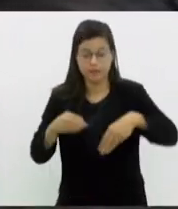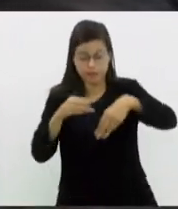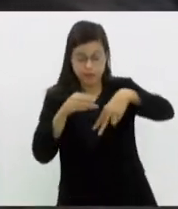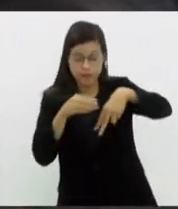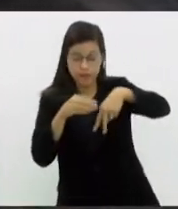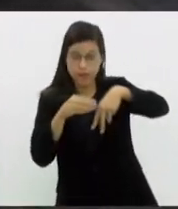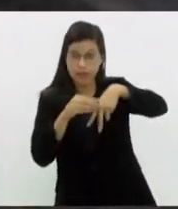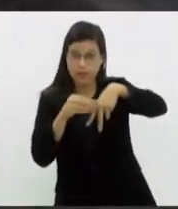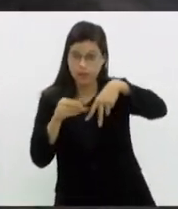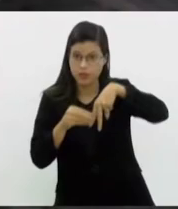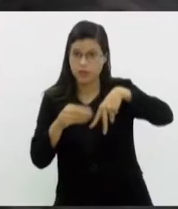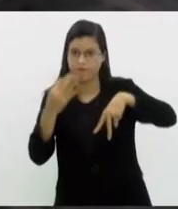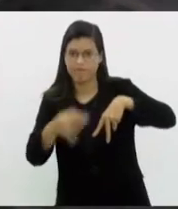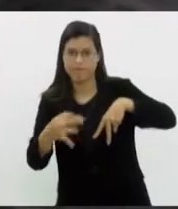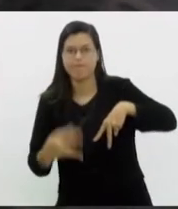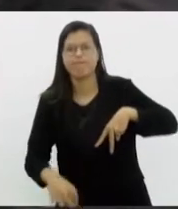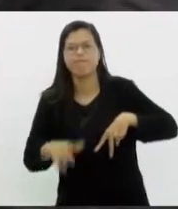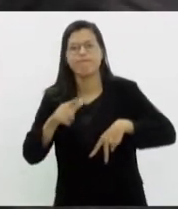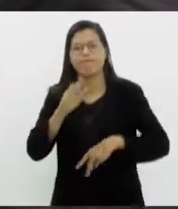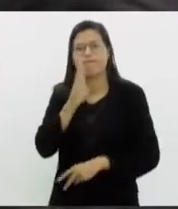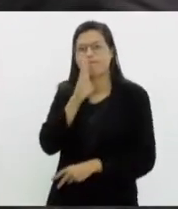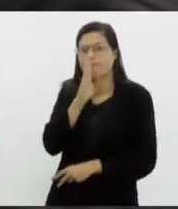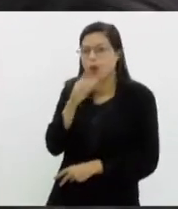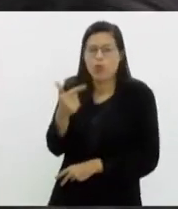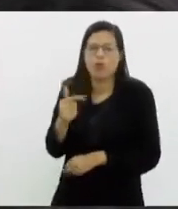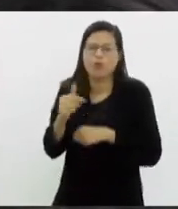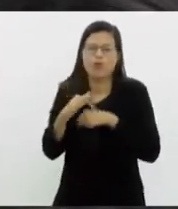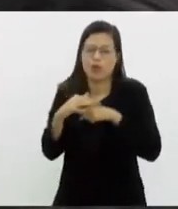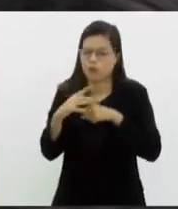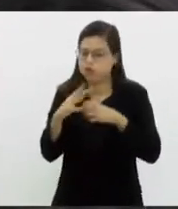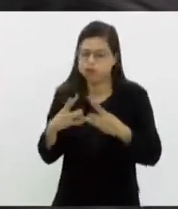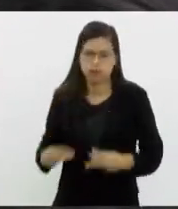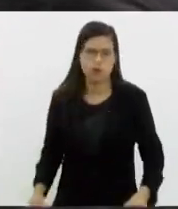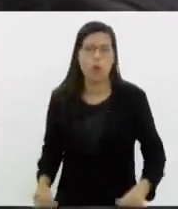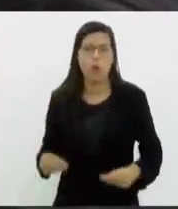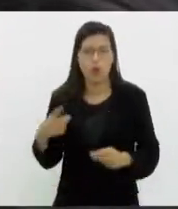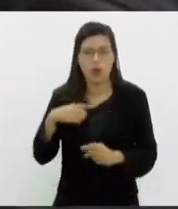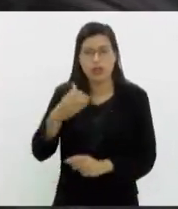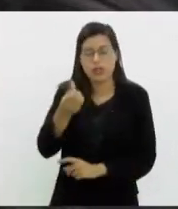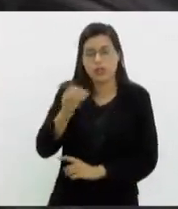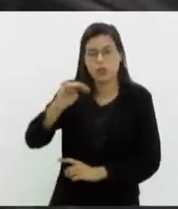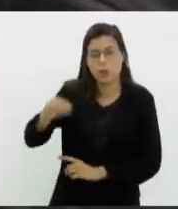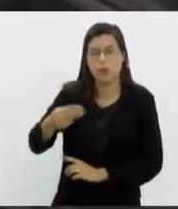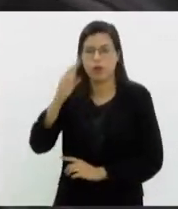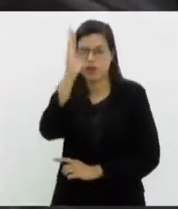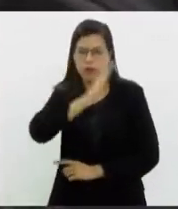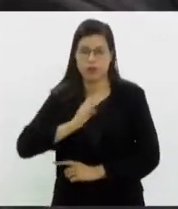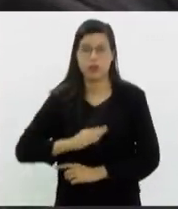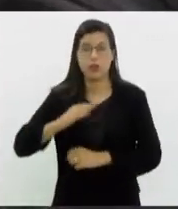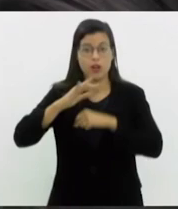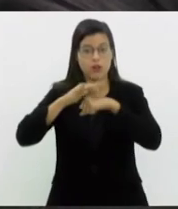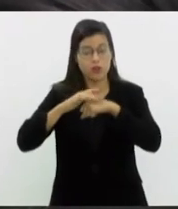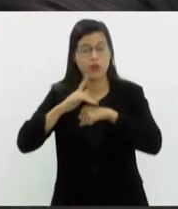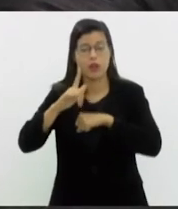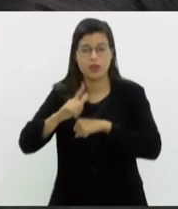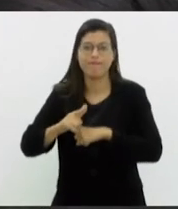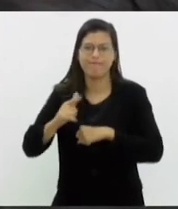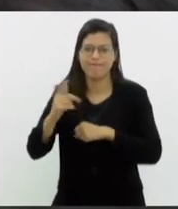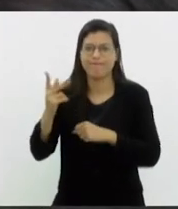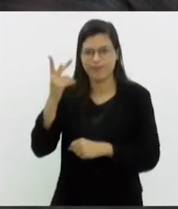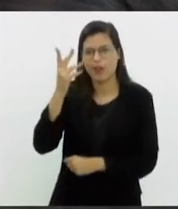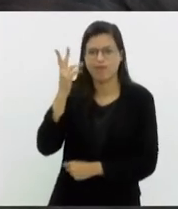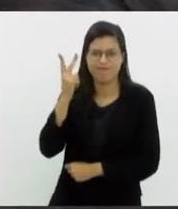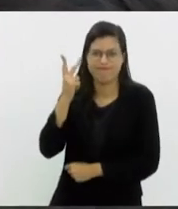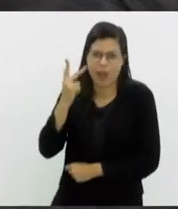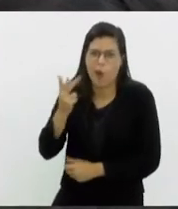silenciosa que causa dores crônicas, não tem cura e afeta 6 milhões de brasileiros. A doença é relativamente comum e, segundo a Sociedade